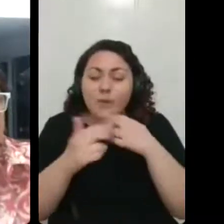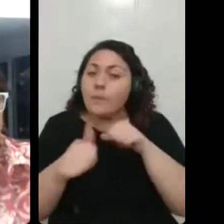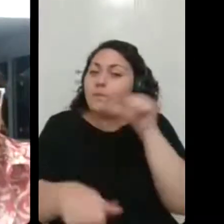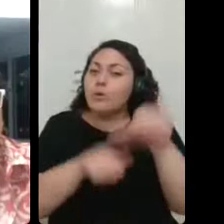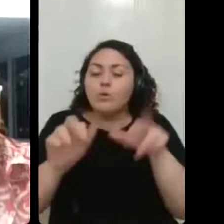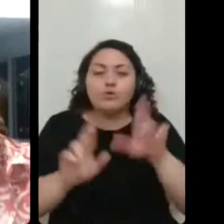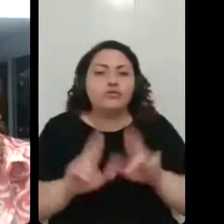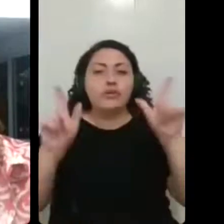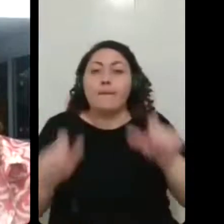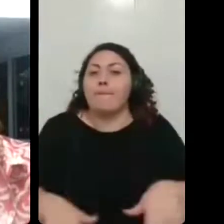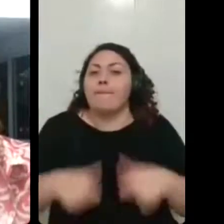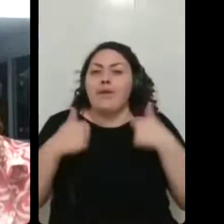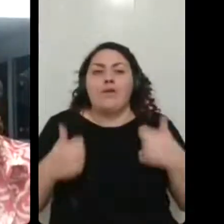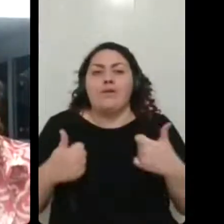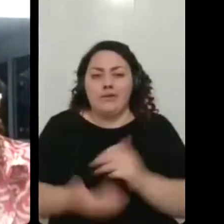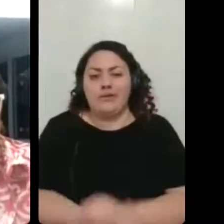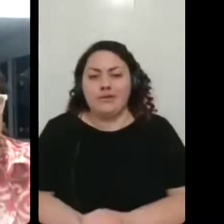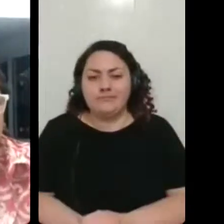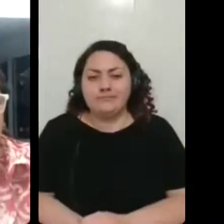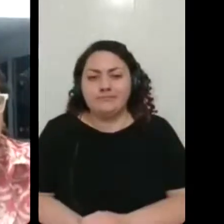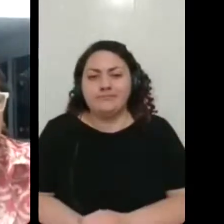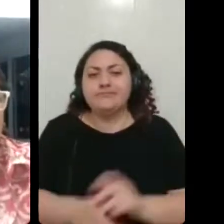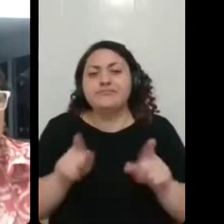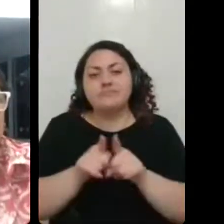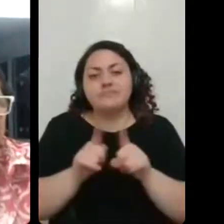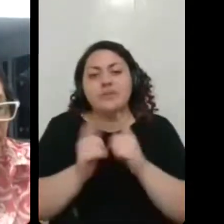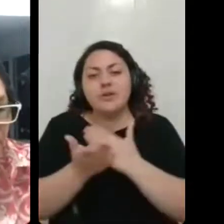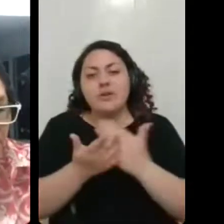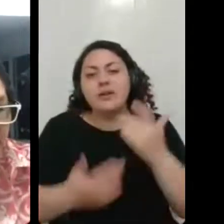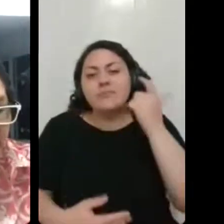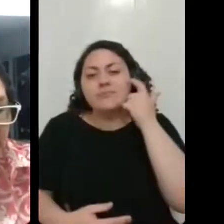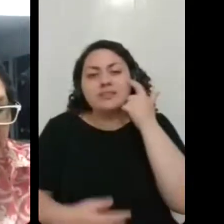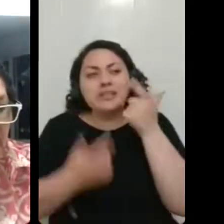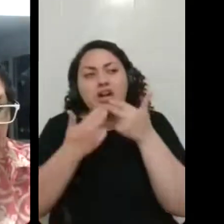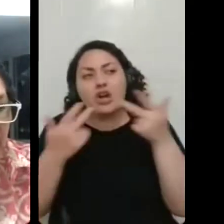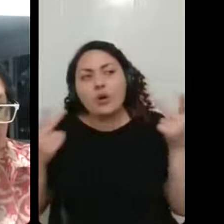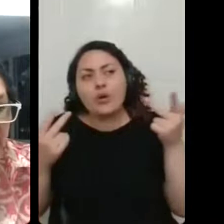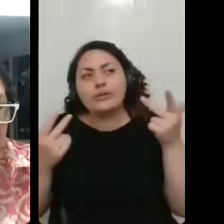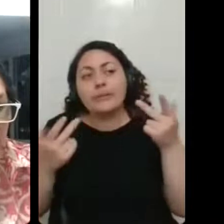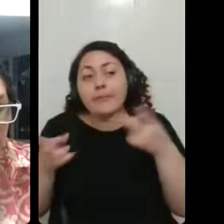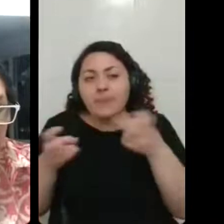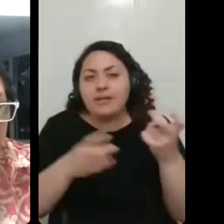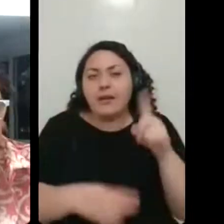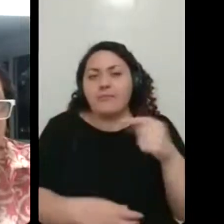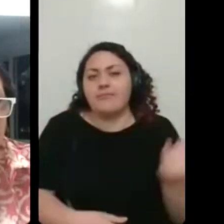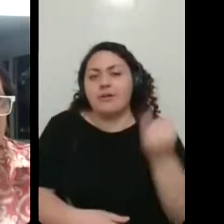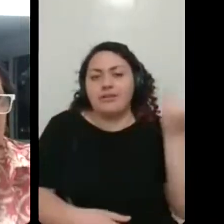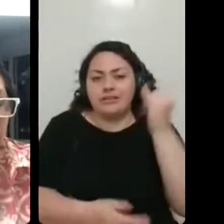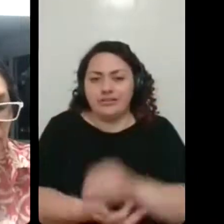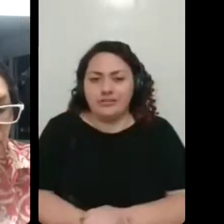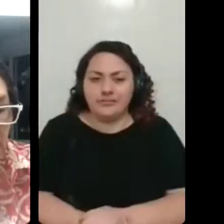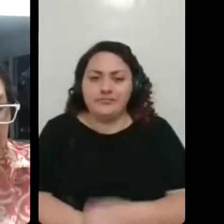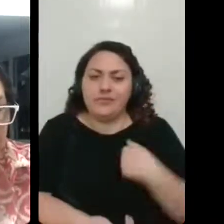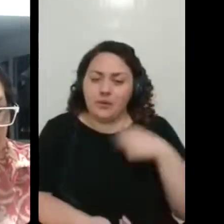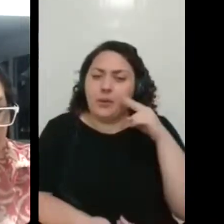e a gente resignifica muita coisa. Eu lembro que teve um dia que eu acabei contando pra